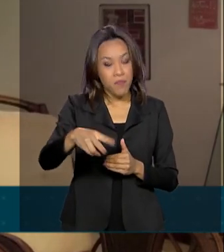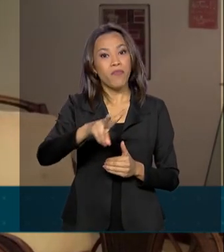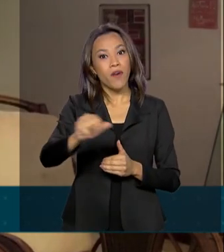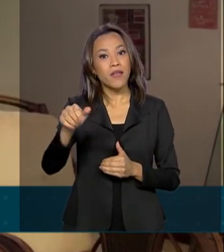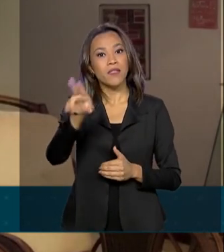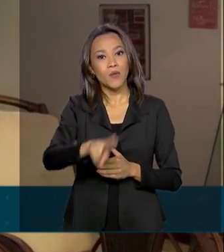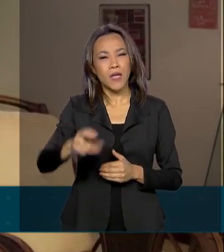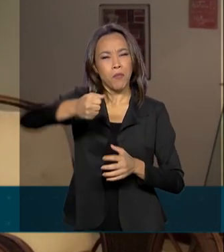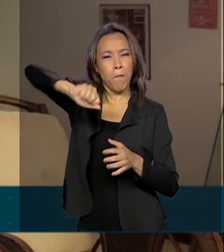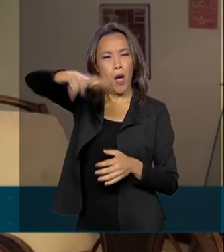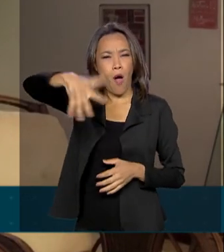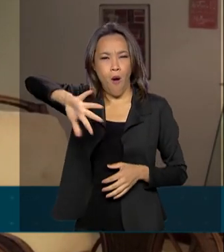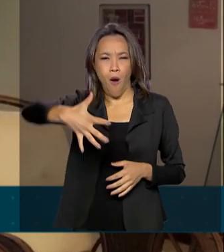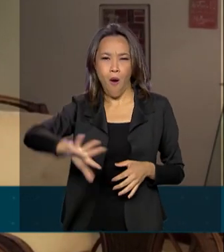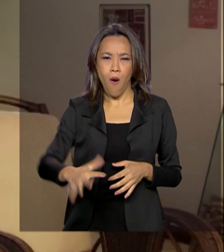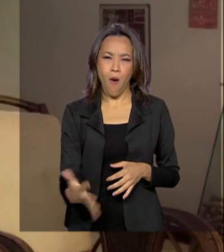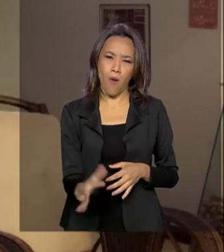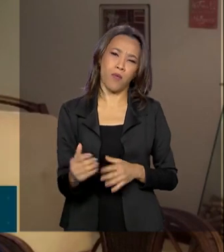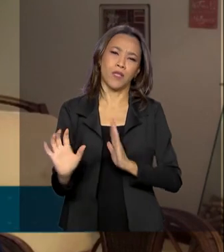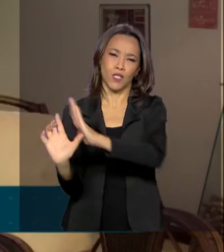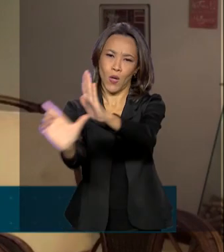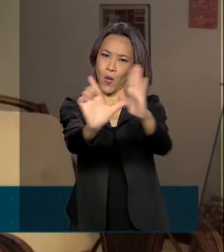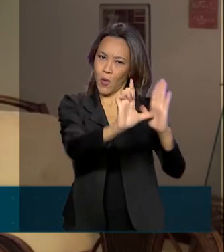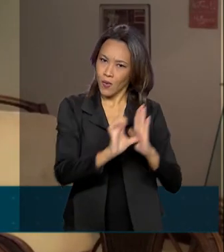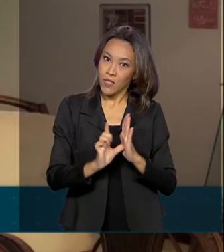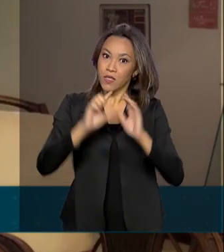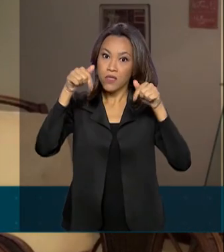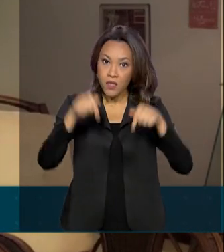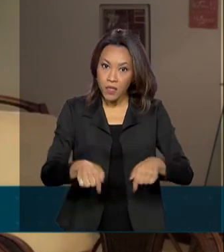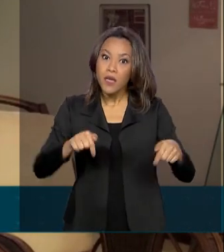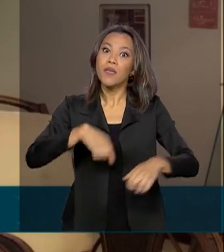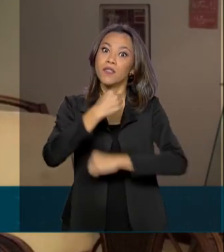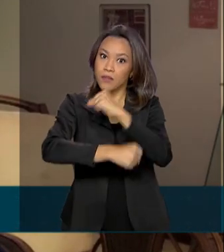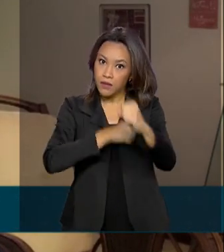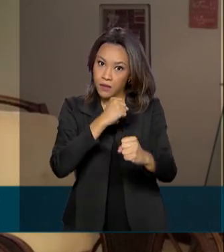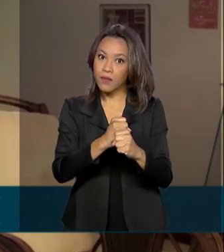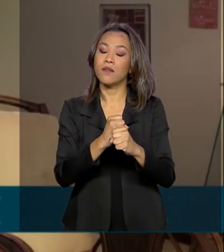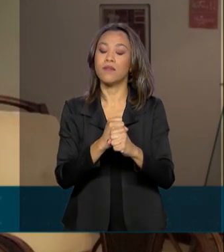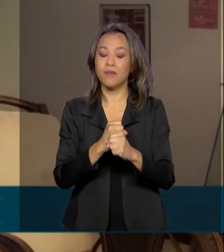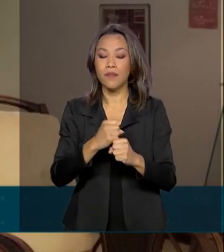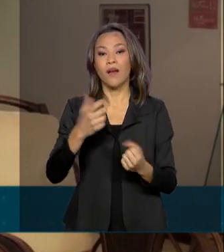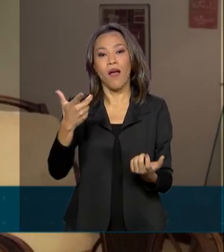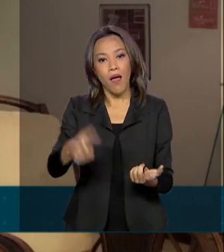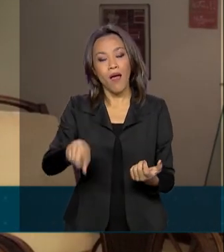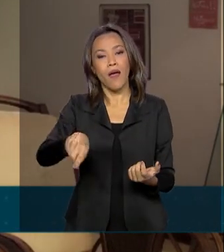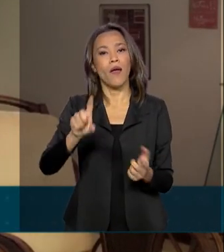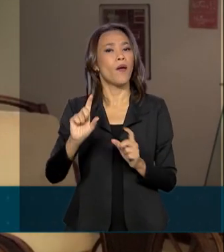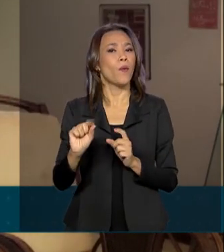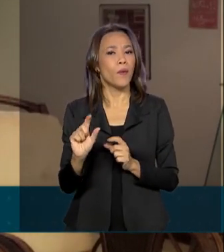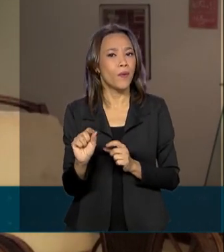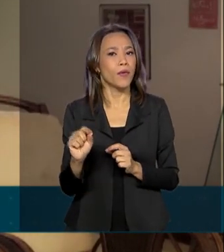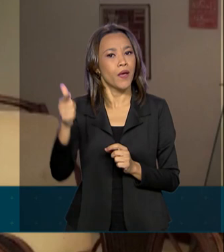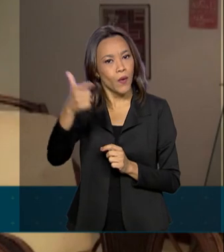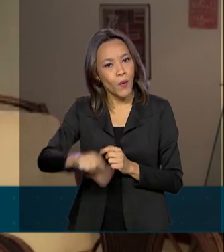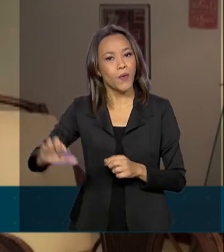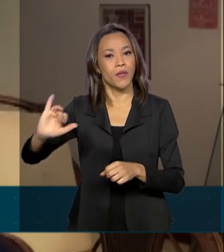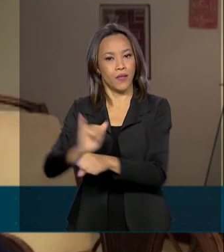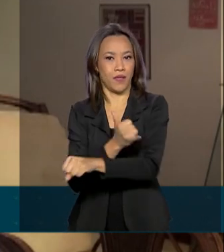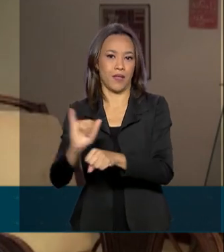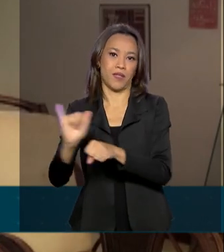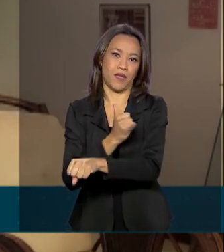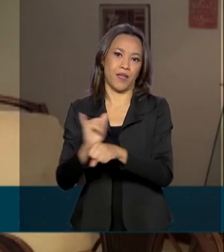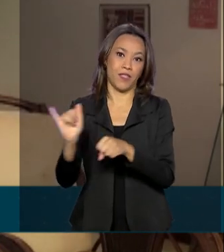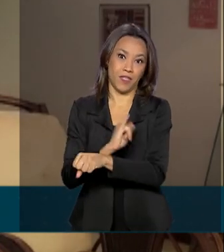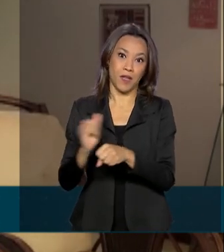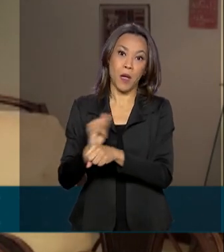grandes promoções em todo o comércio. E que este ano promete ser mais uma alternativa para aquecer a economia